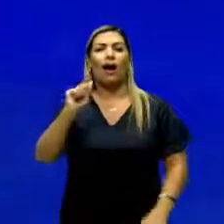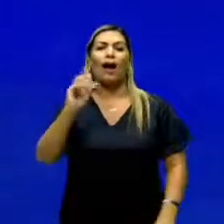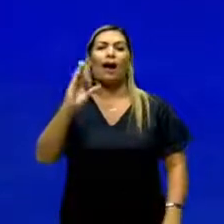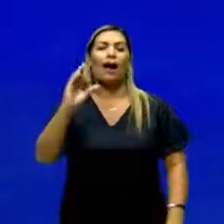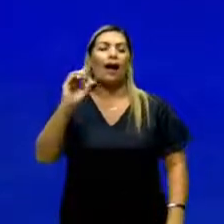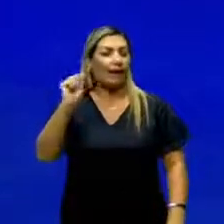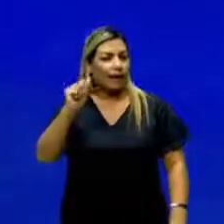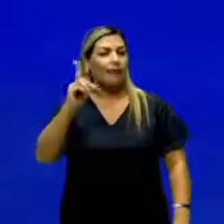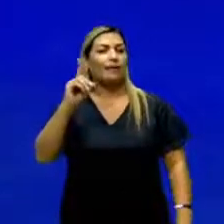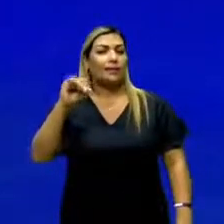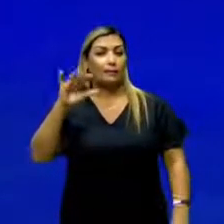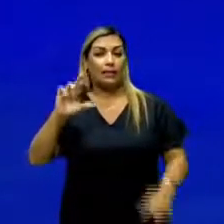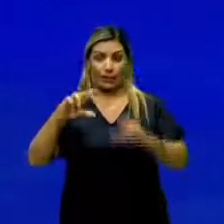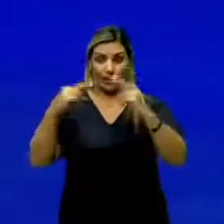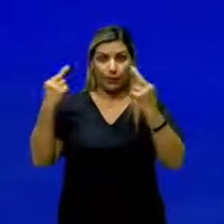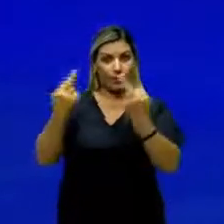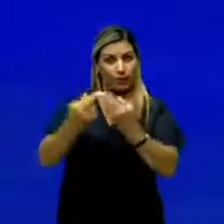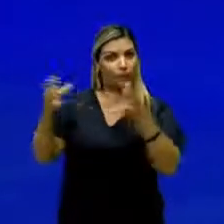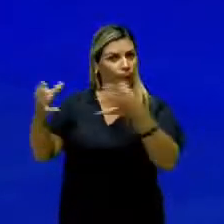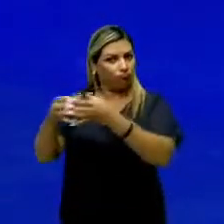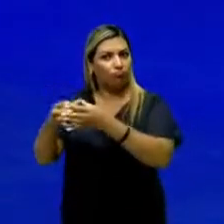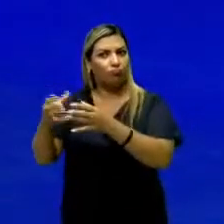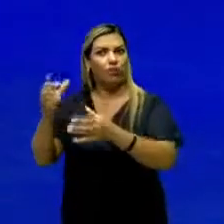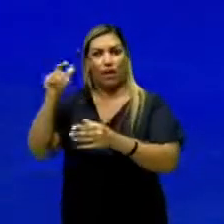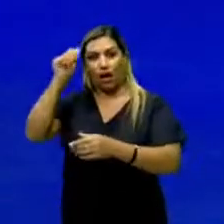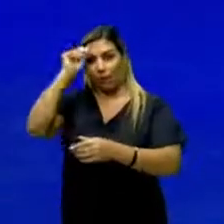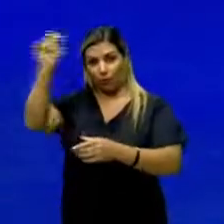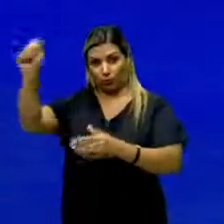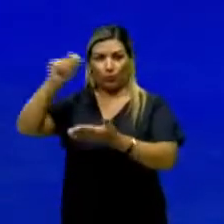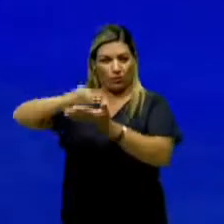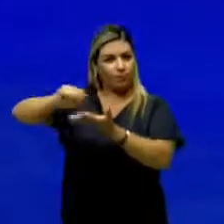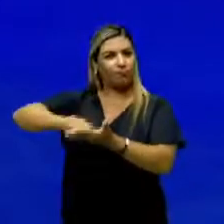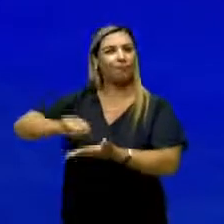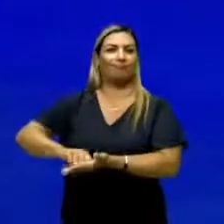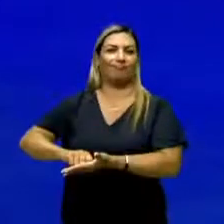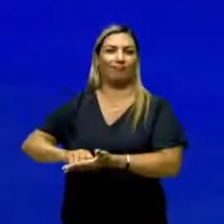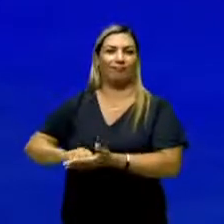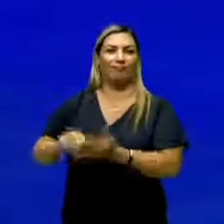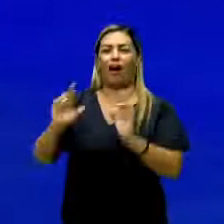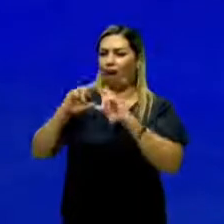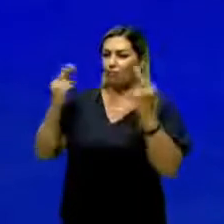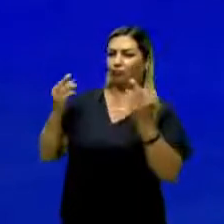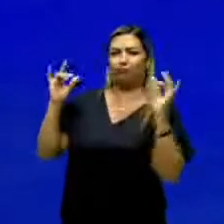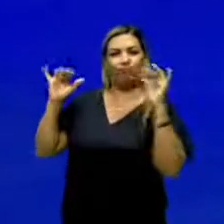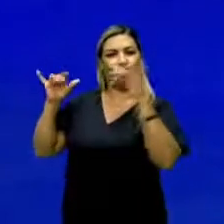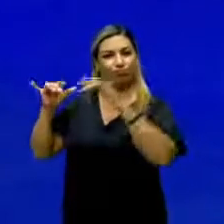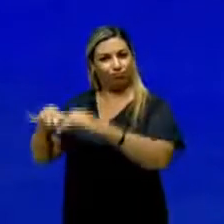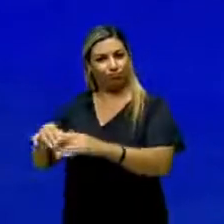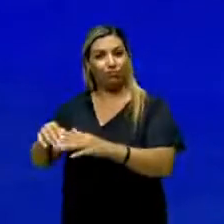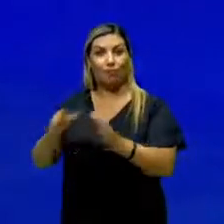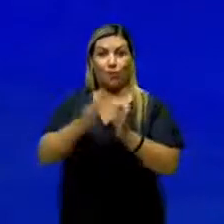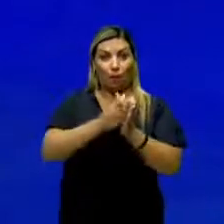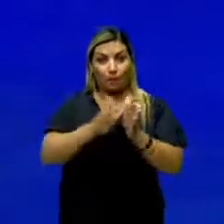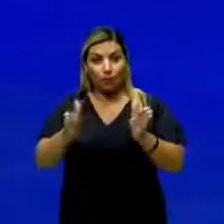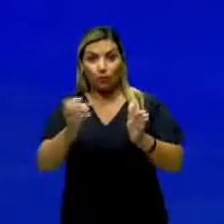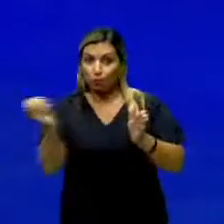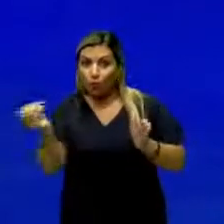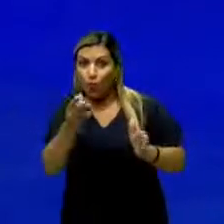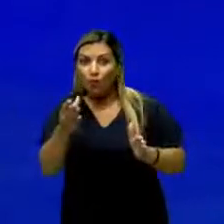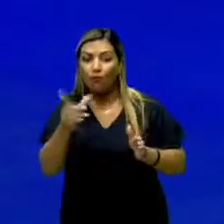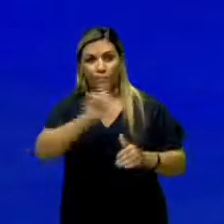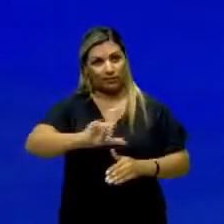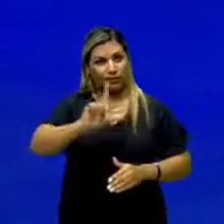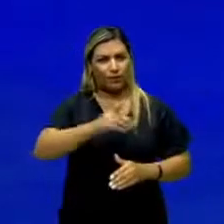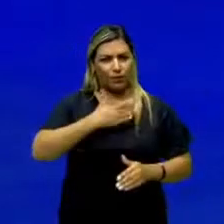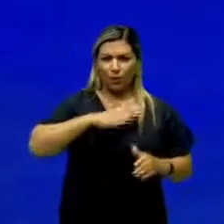reunião dos escritores. Então, sempre que vai iniciar um novo período literário, se eu não